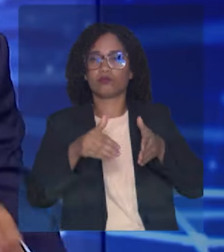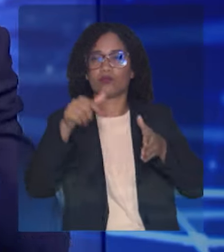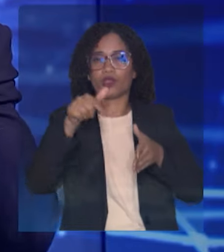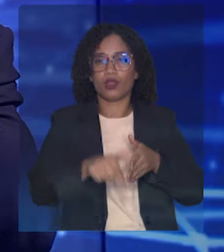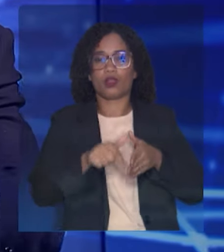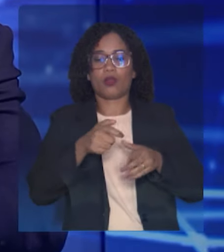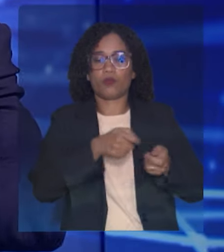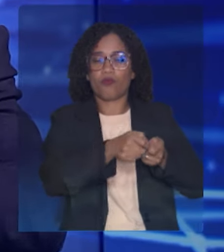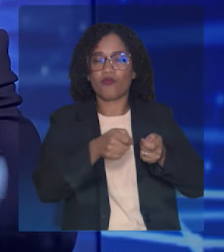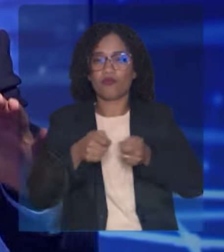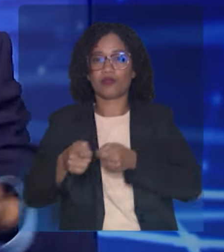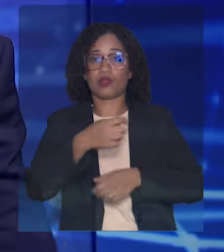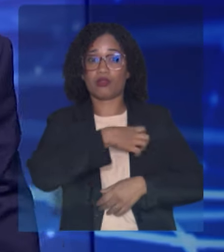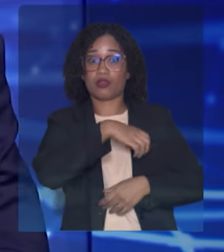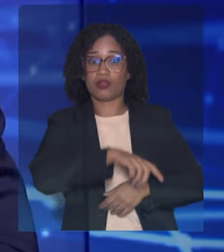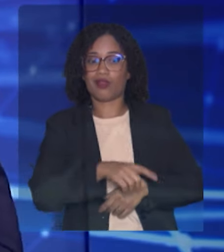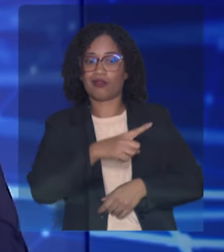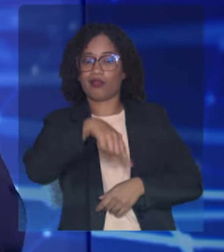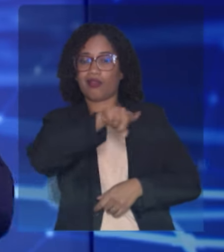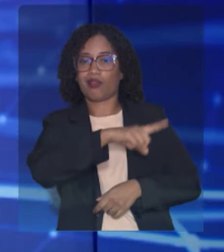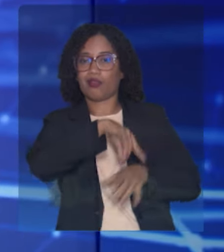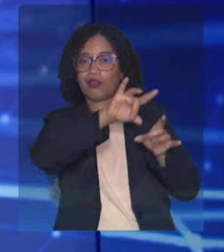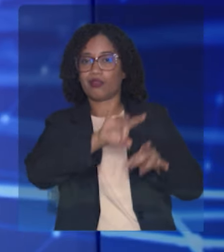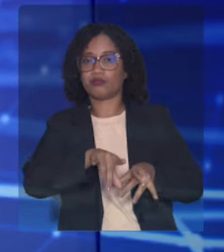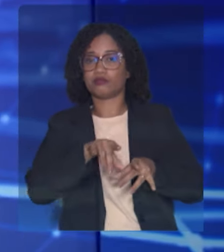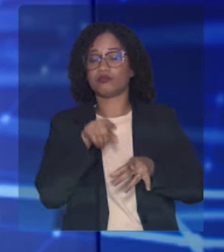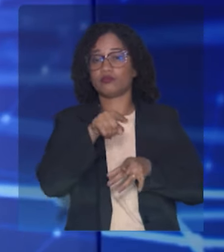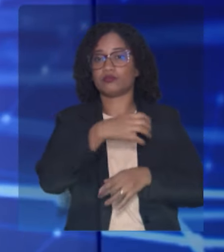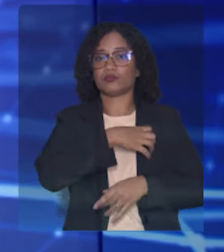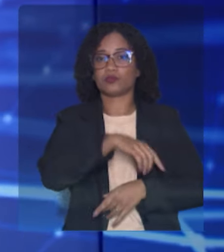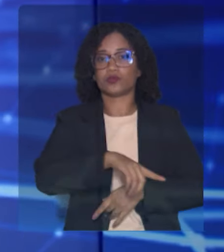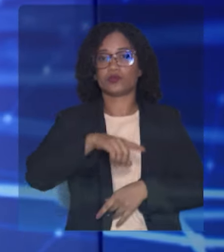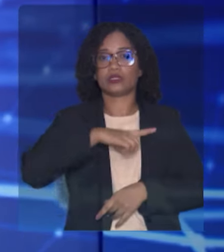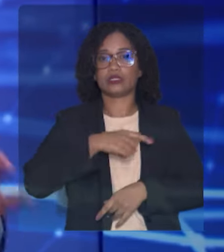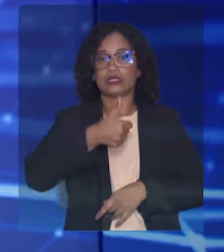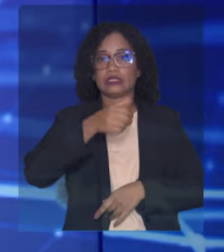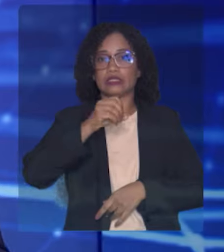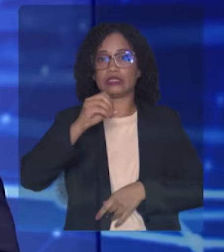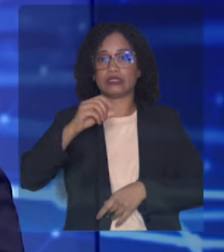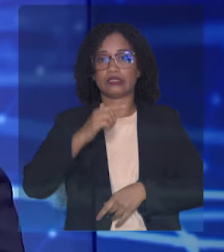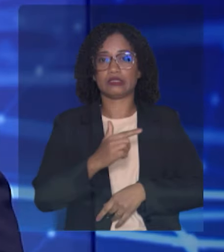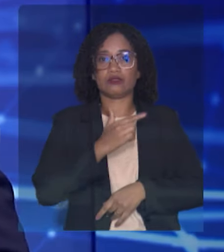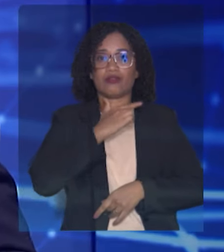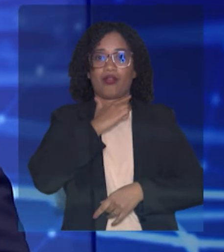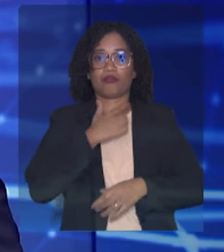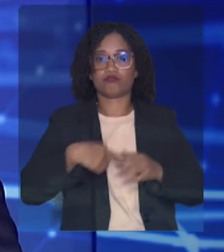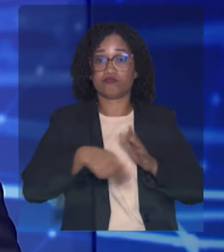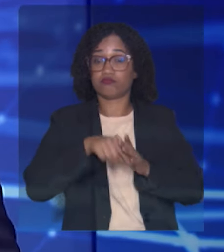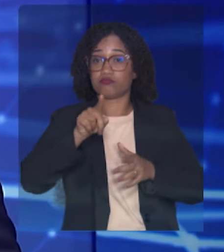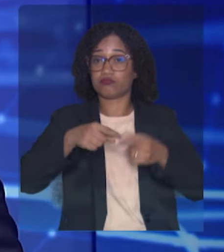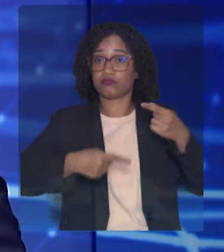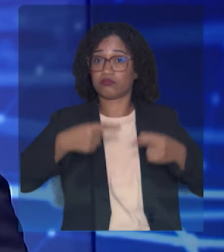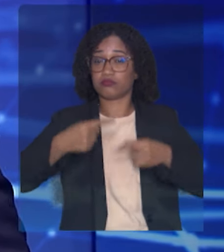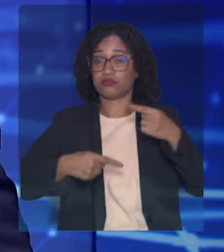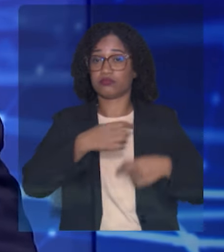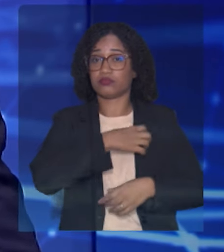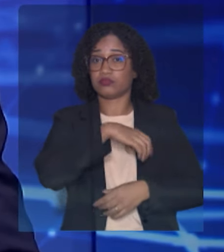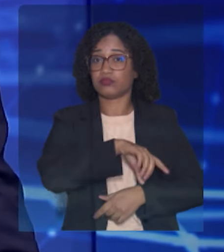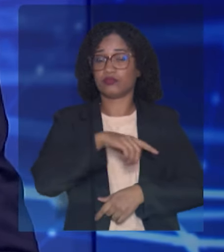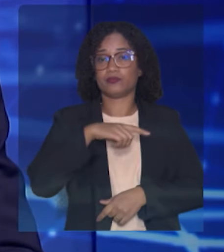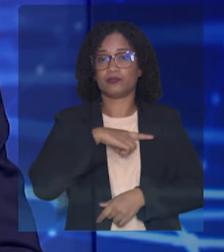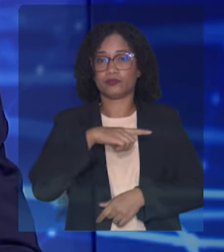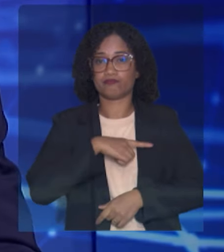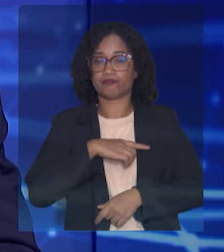100 vagas para pessoas em situação de rua. Era essa a política que a cidade tinha. De lá para cá, fizemos uma